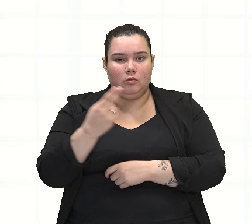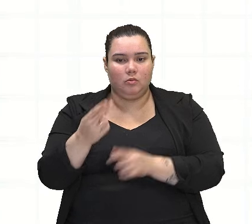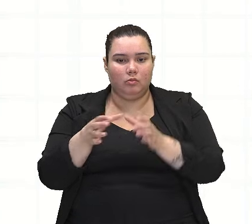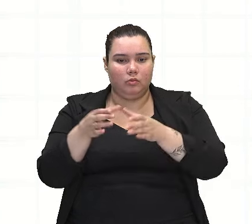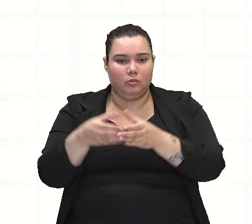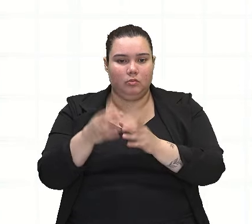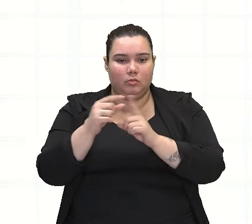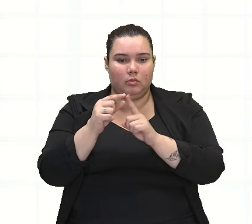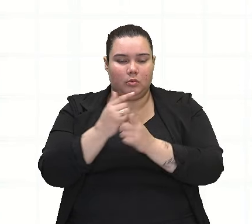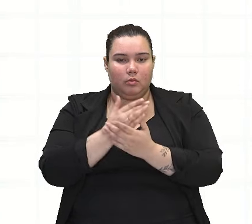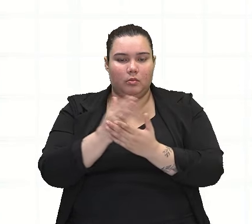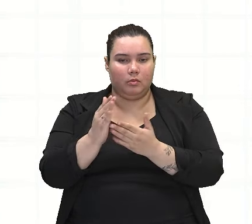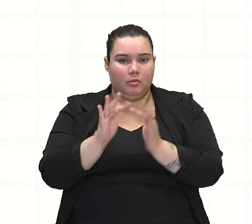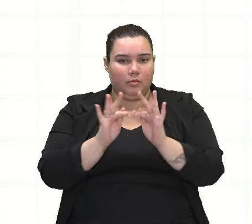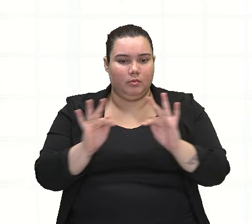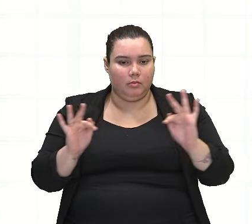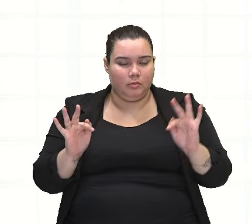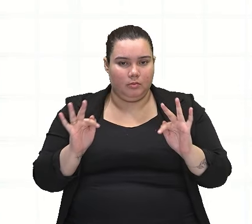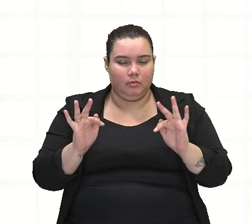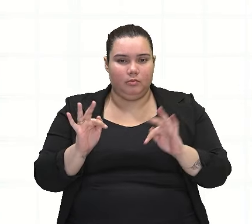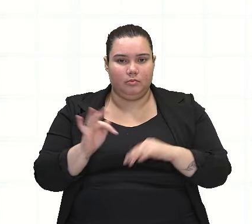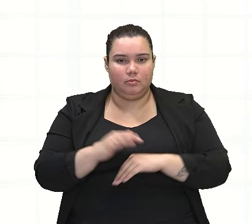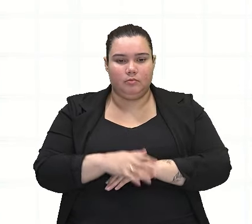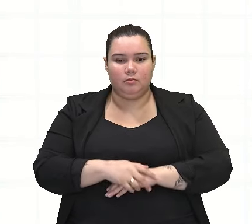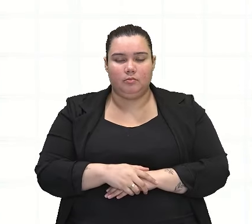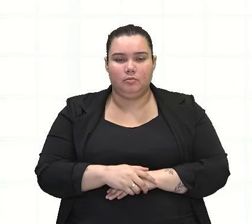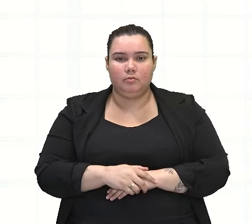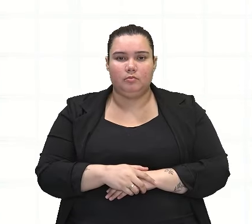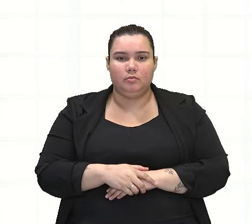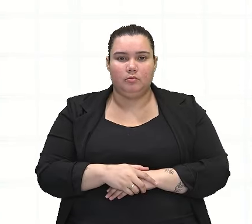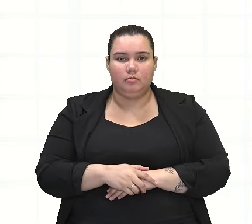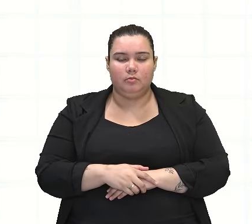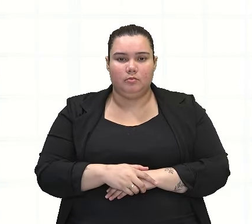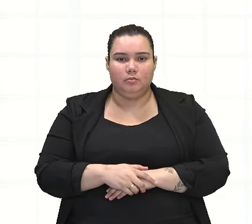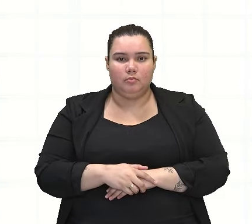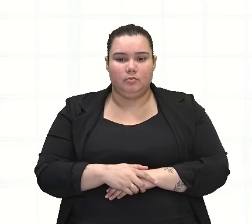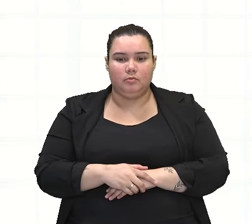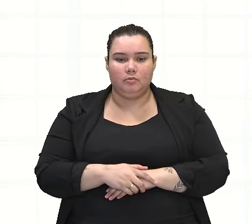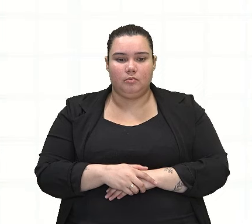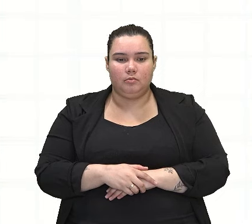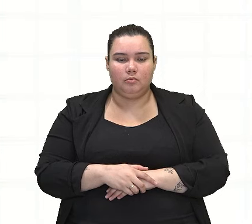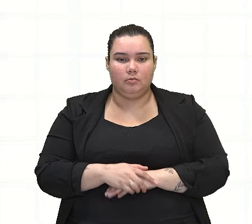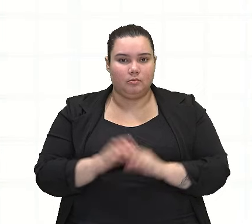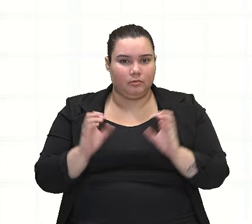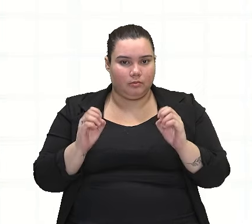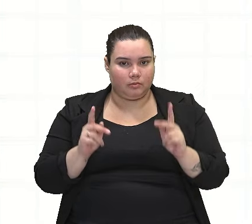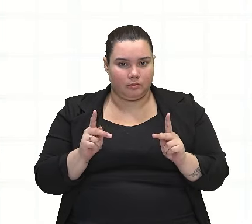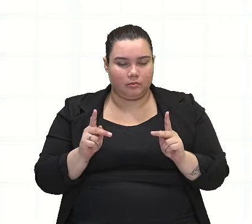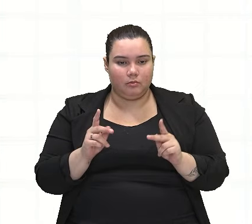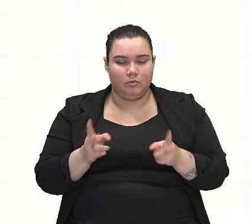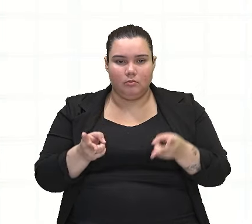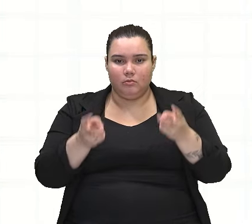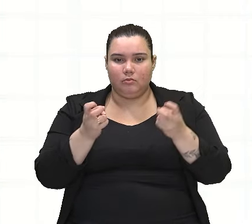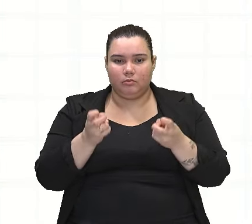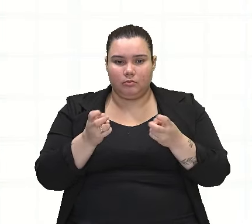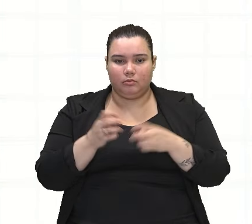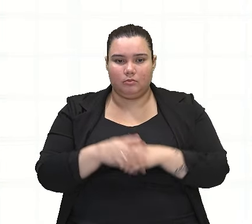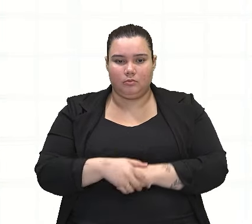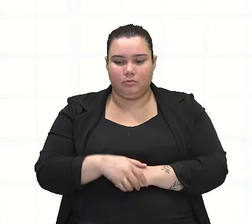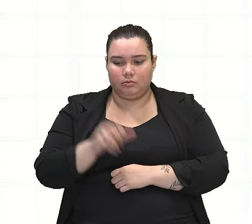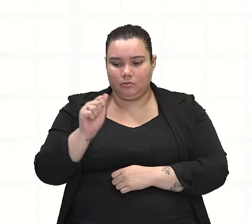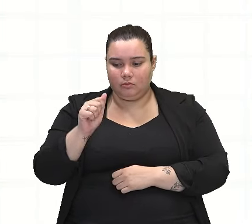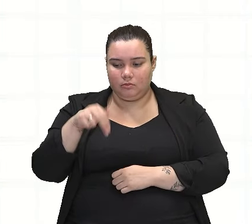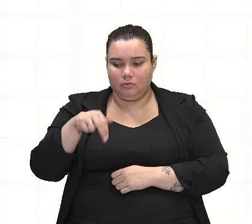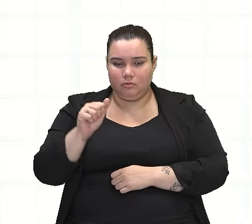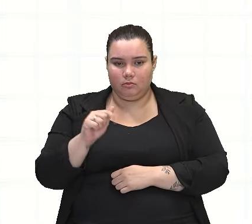grupo de palavras no início de frases sucessivas. Ok? Então, percebam. Anáfora, gente,